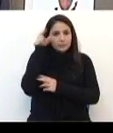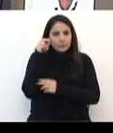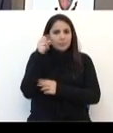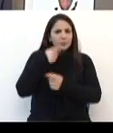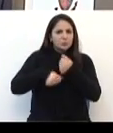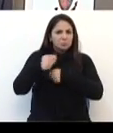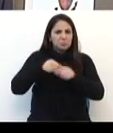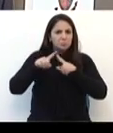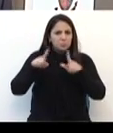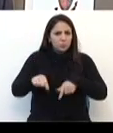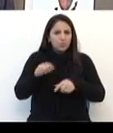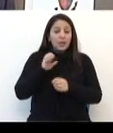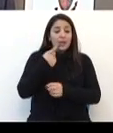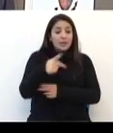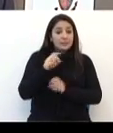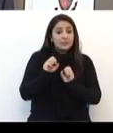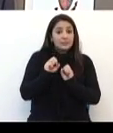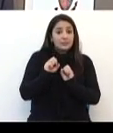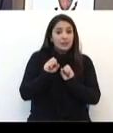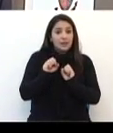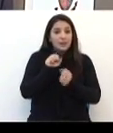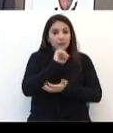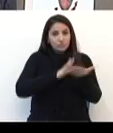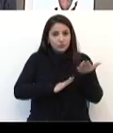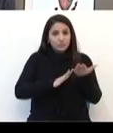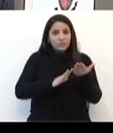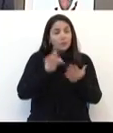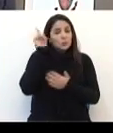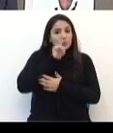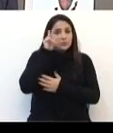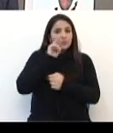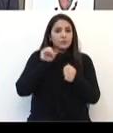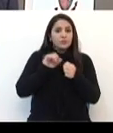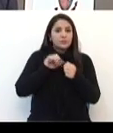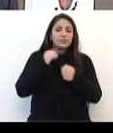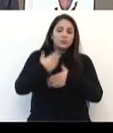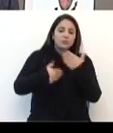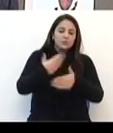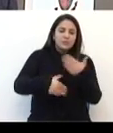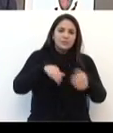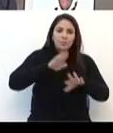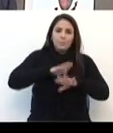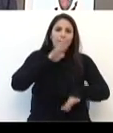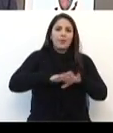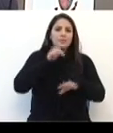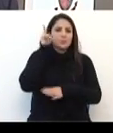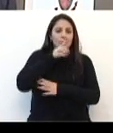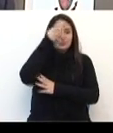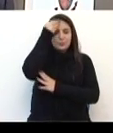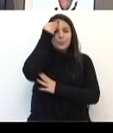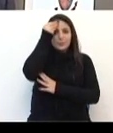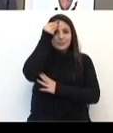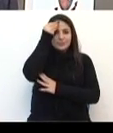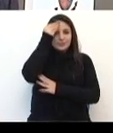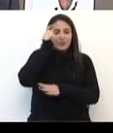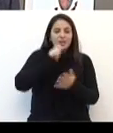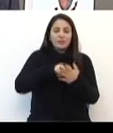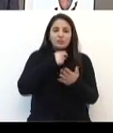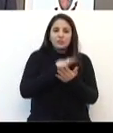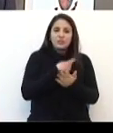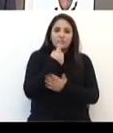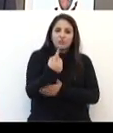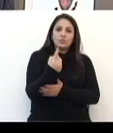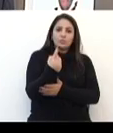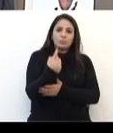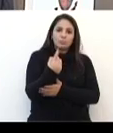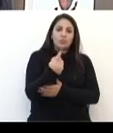organizações sociais. Então, essas atividades permitiram com que a gente avançasse cada vez mais numa compreensão e que a